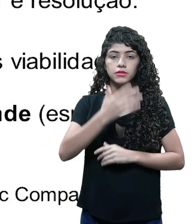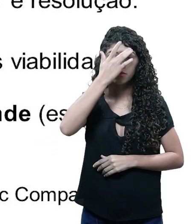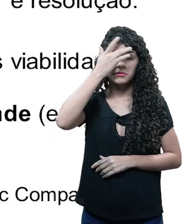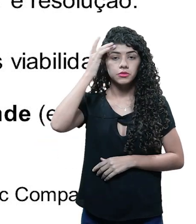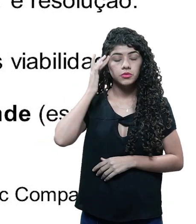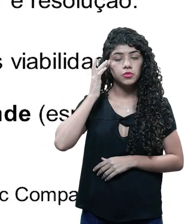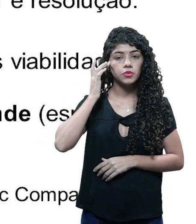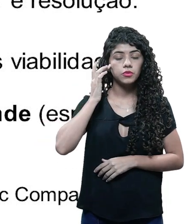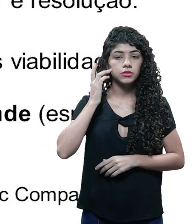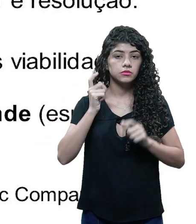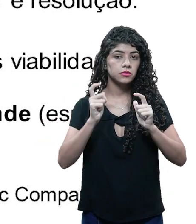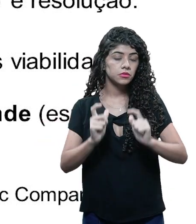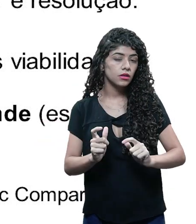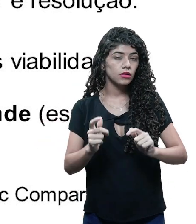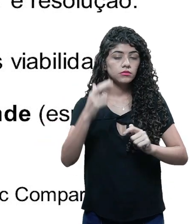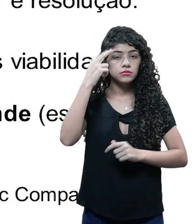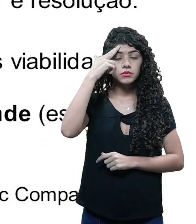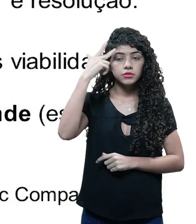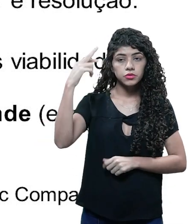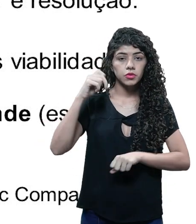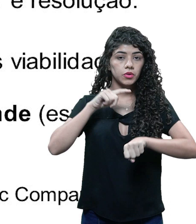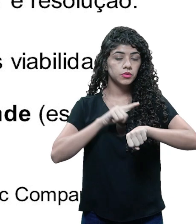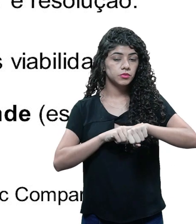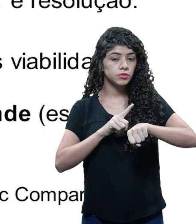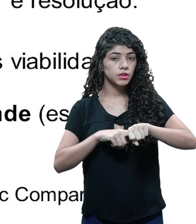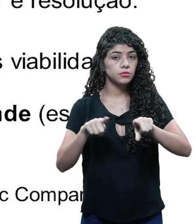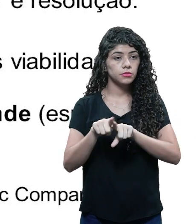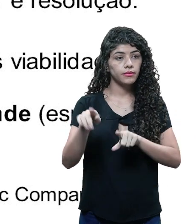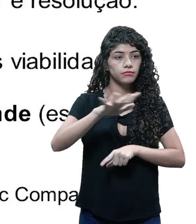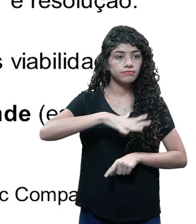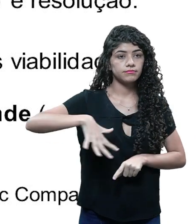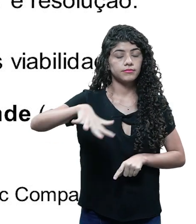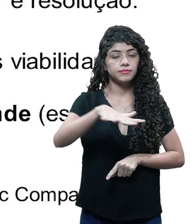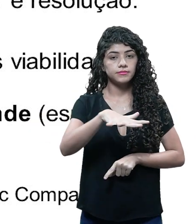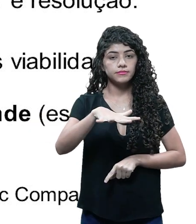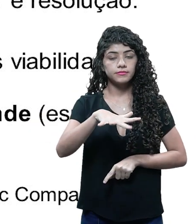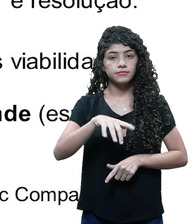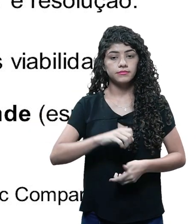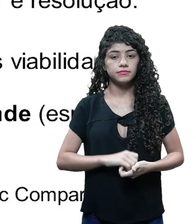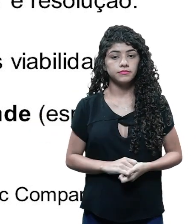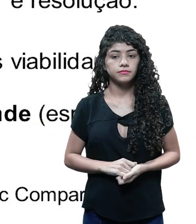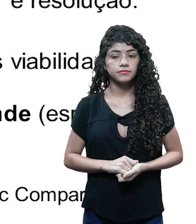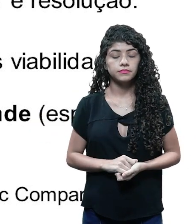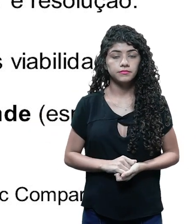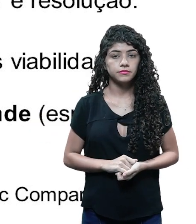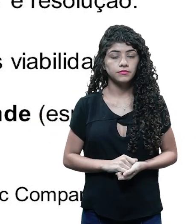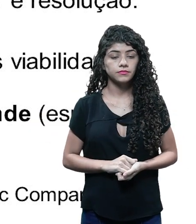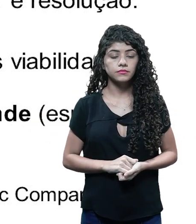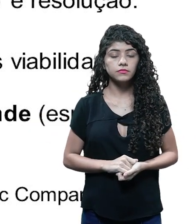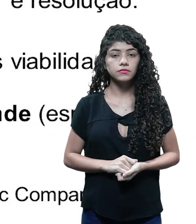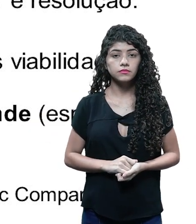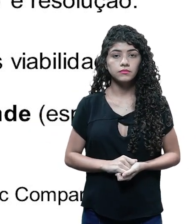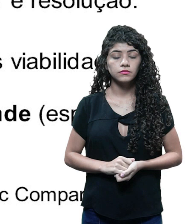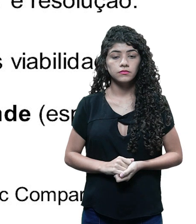personagens, localizamos a história no tempo e no espaço, o percurso da ação.